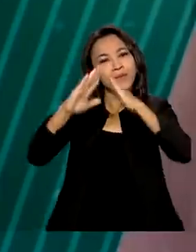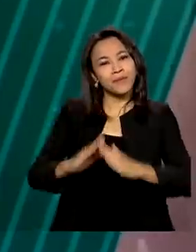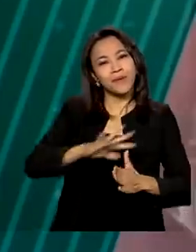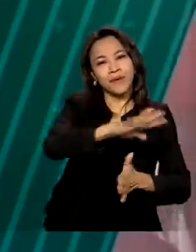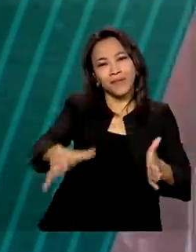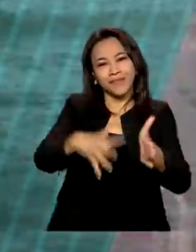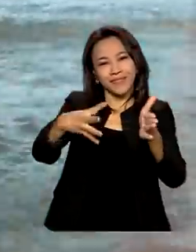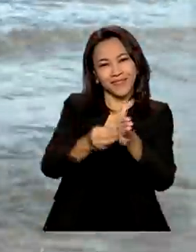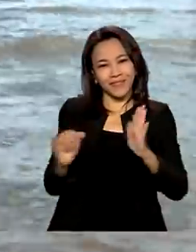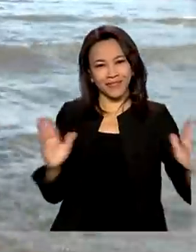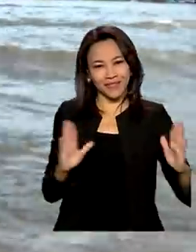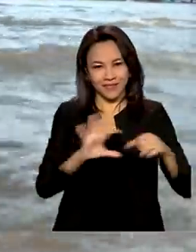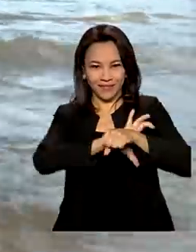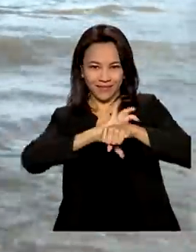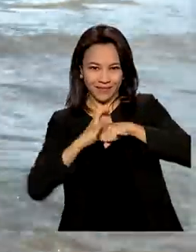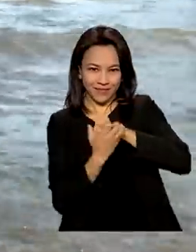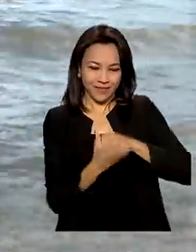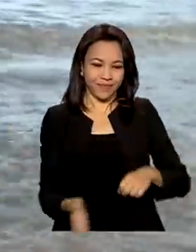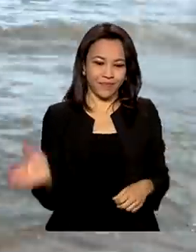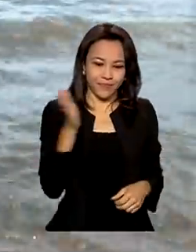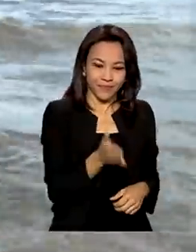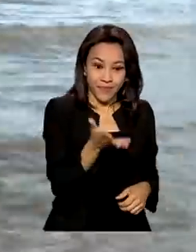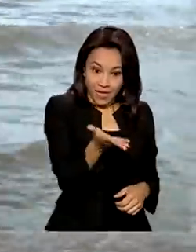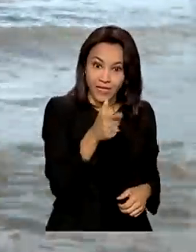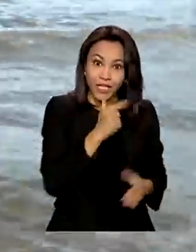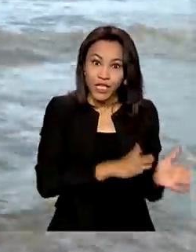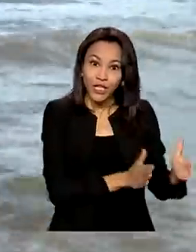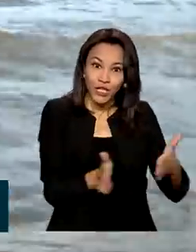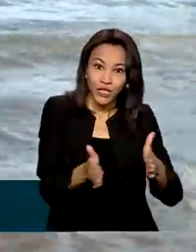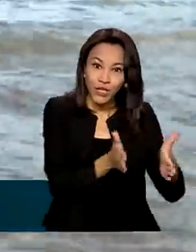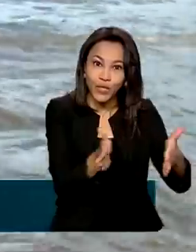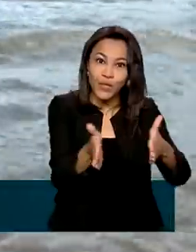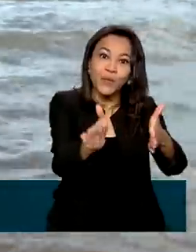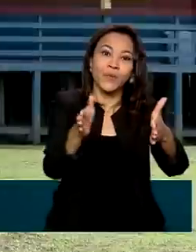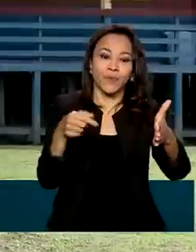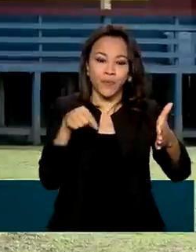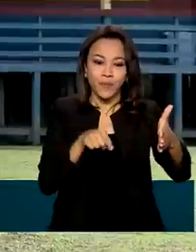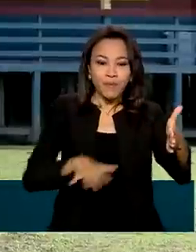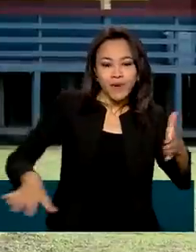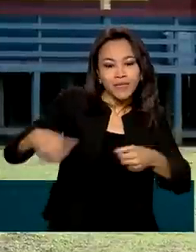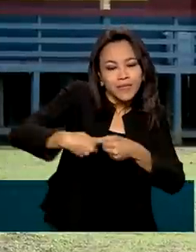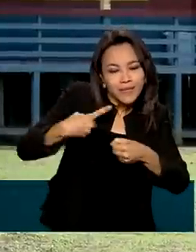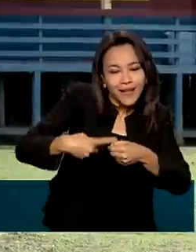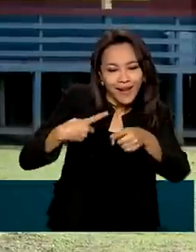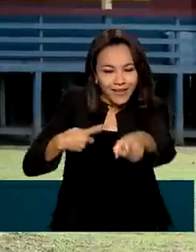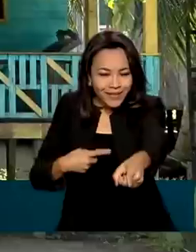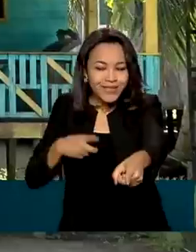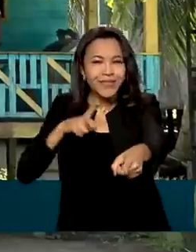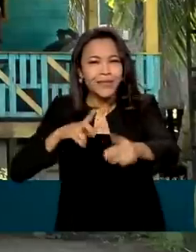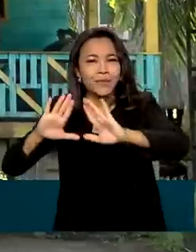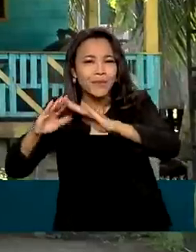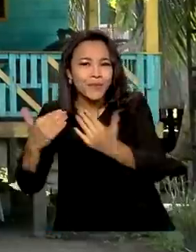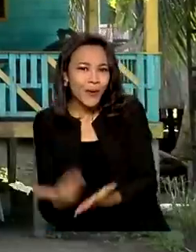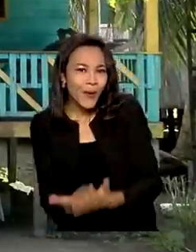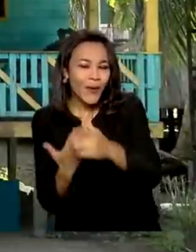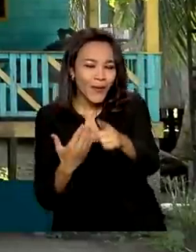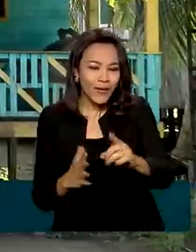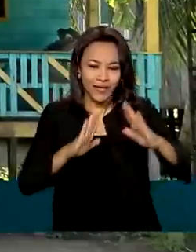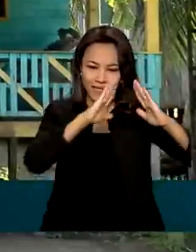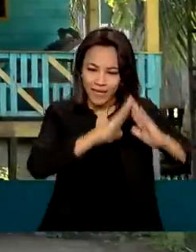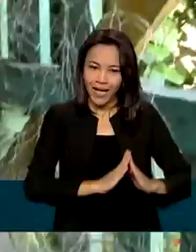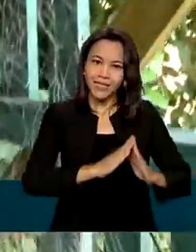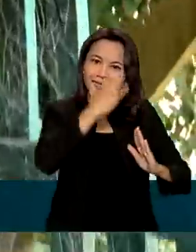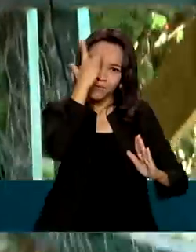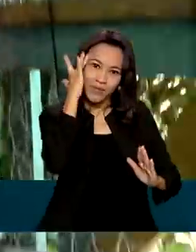a pandemia. As margens do rio Amazonas está a comunidade de Limoeiro, com uma escolinha e as casas dos pescadores,